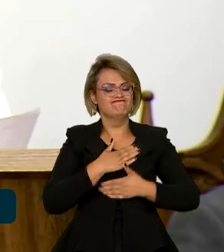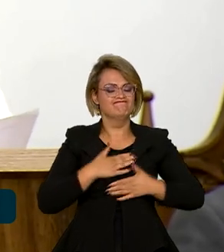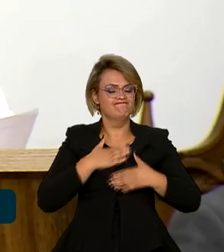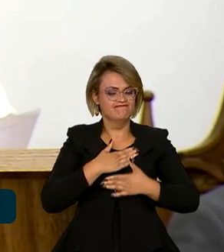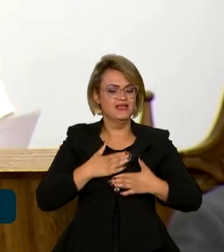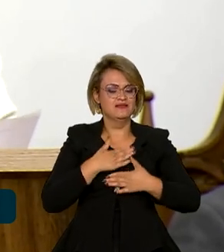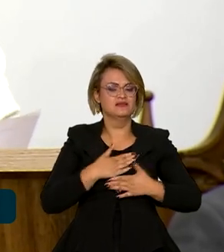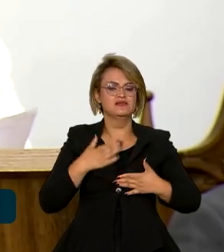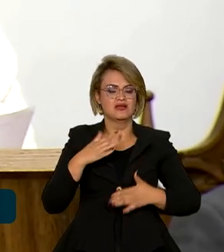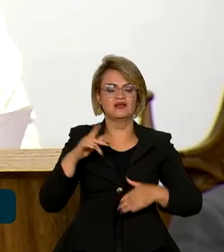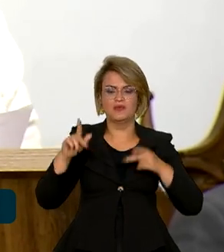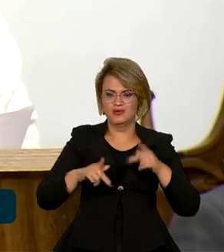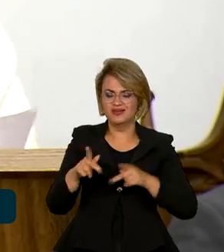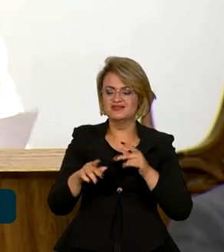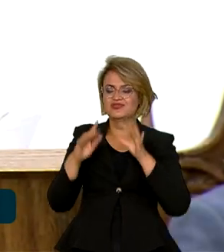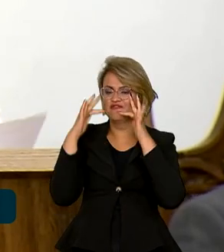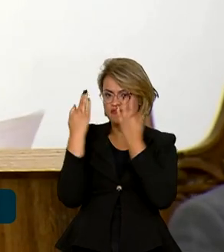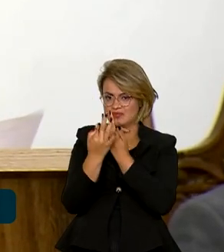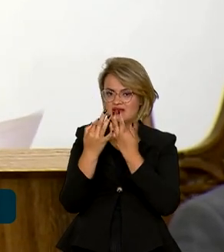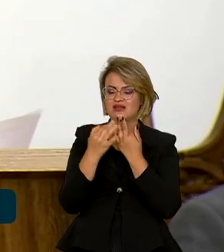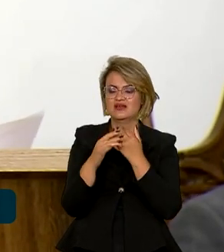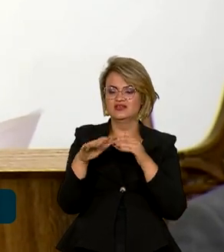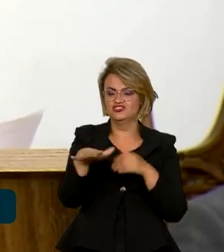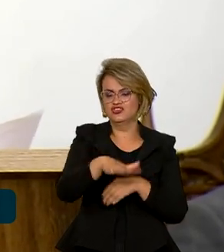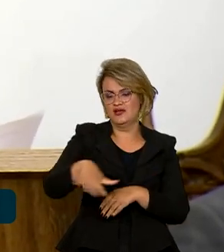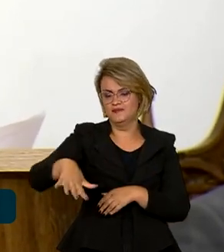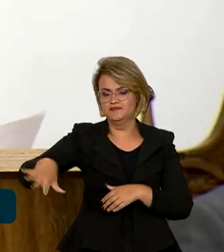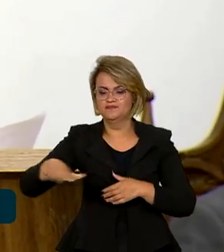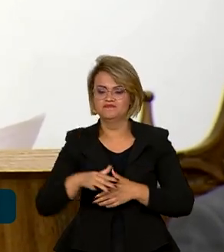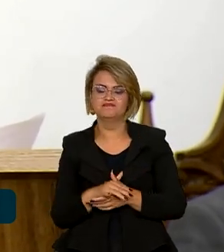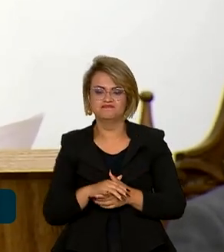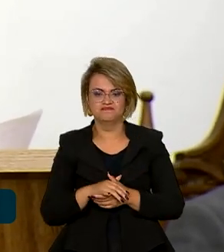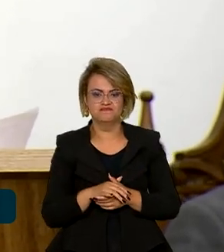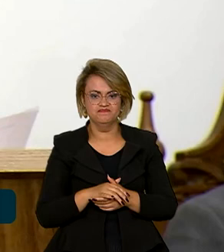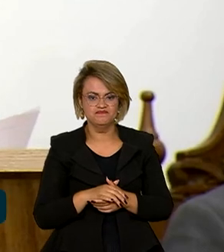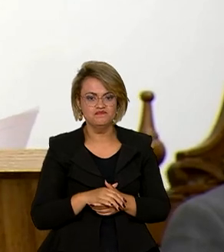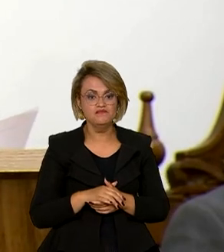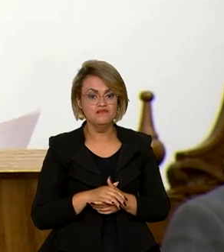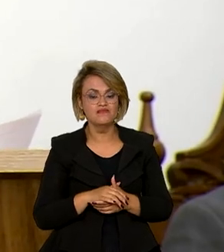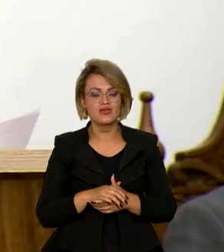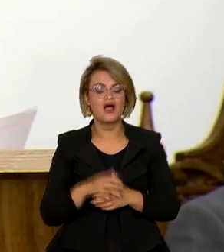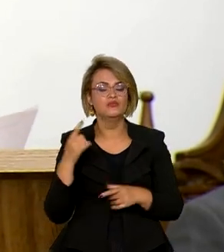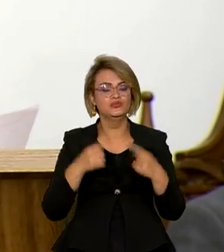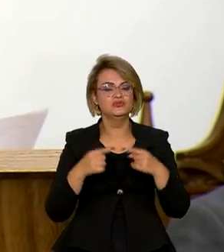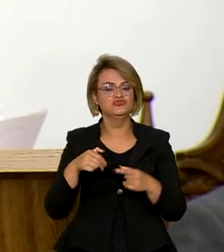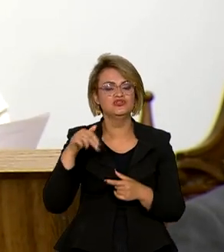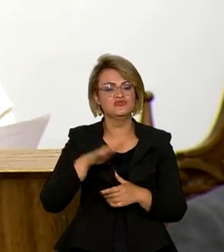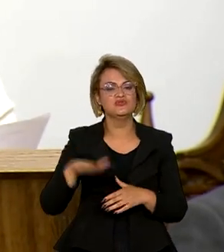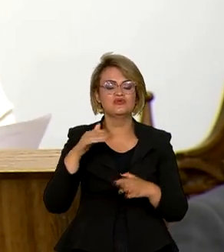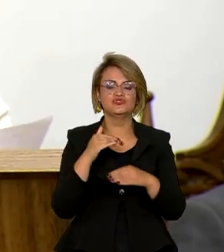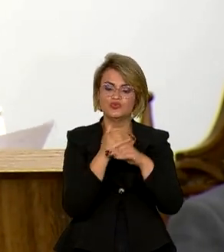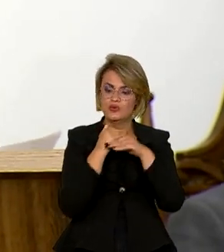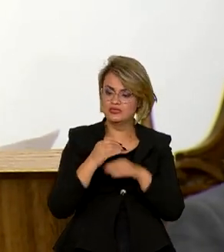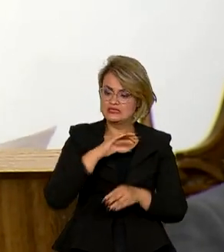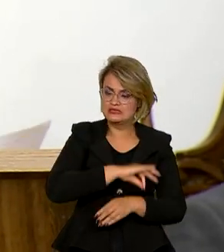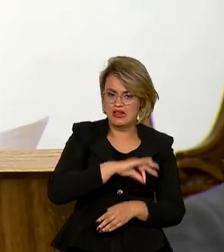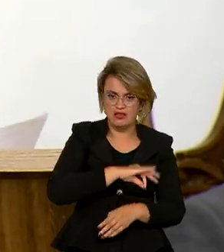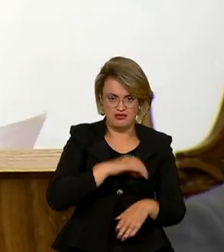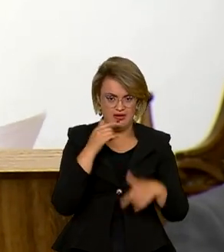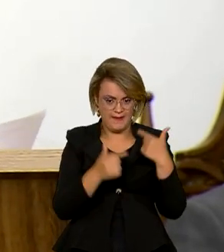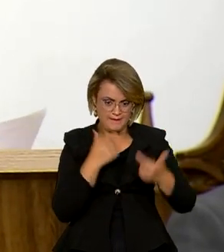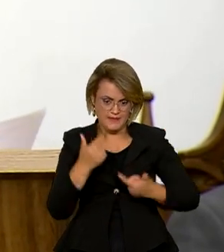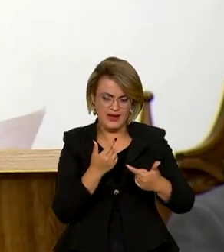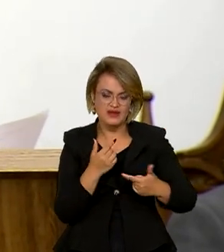comunidade, suas famílias e de seus territórios. A Política Nacional de Igualdade Salarial e Laboral